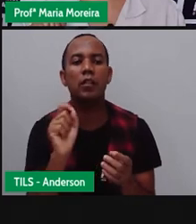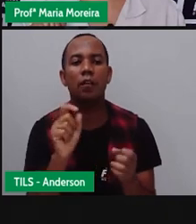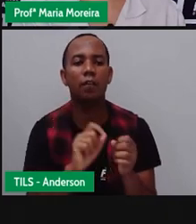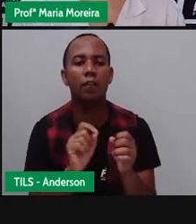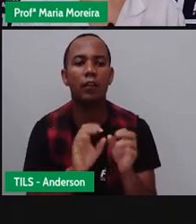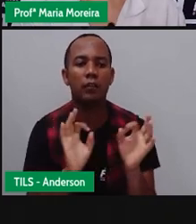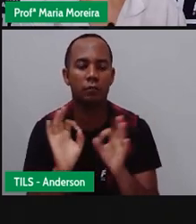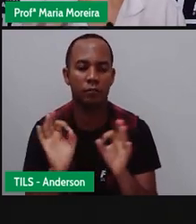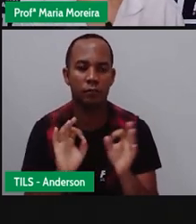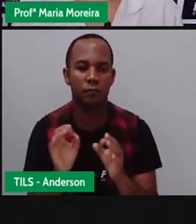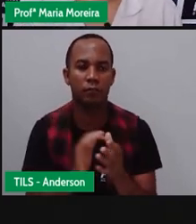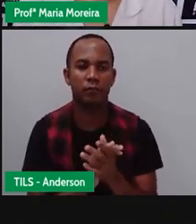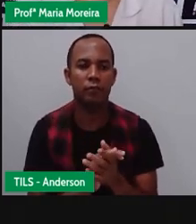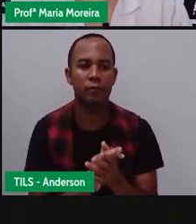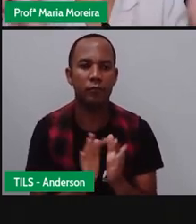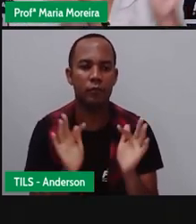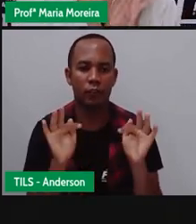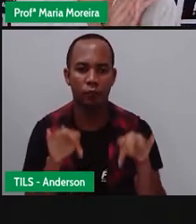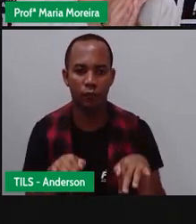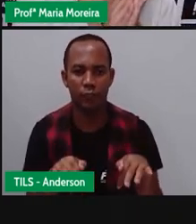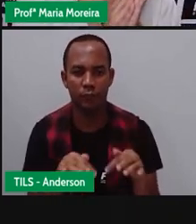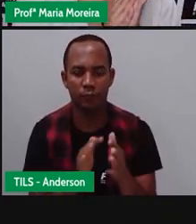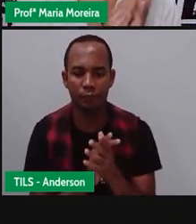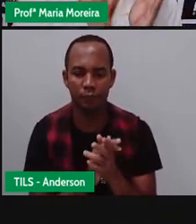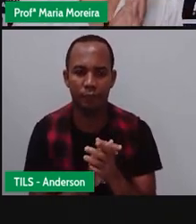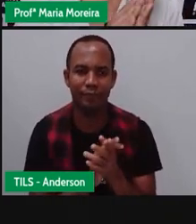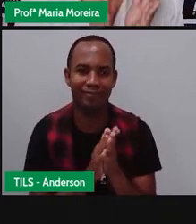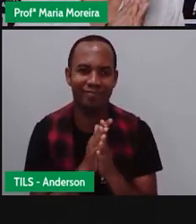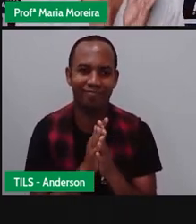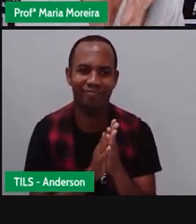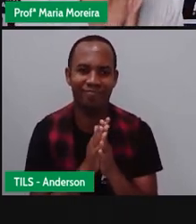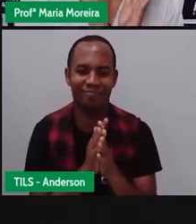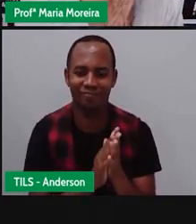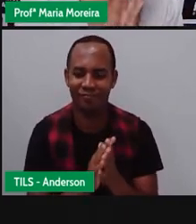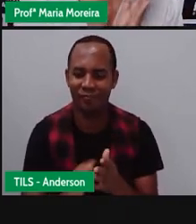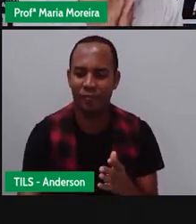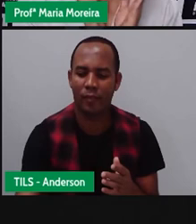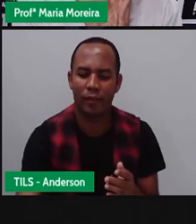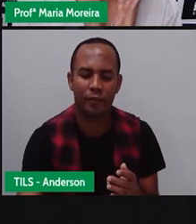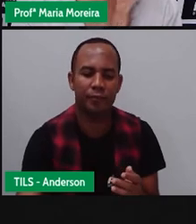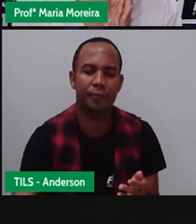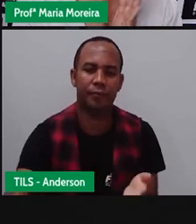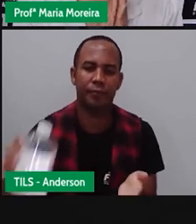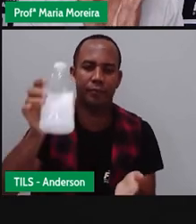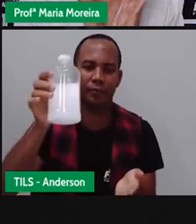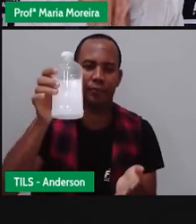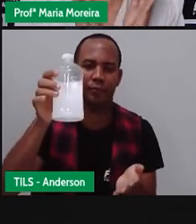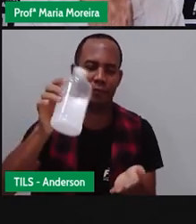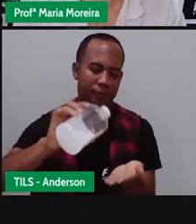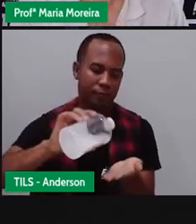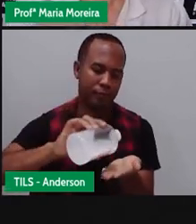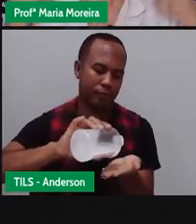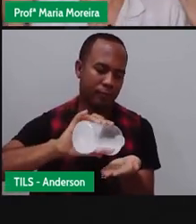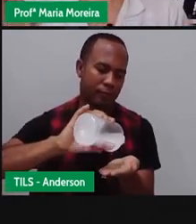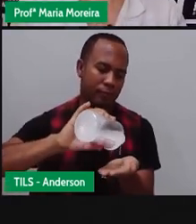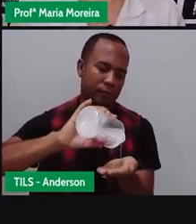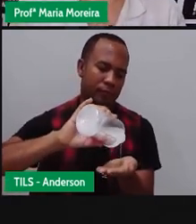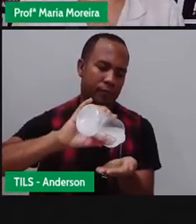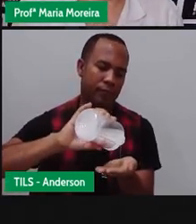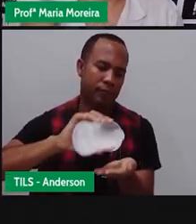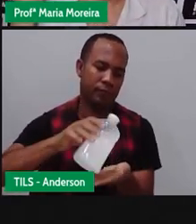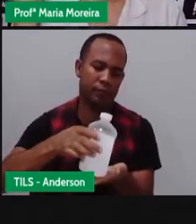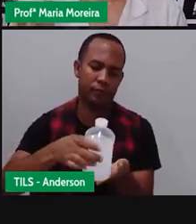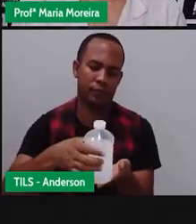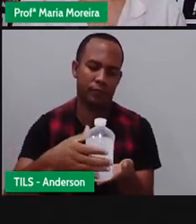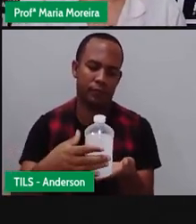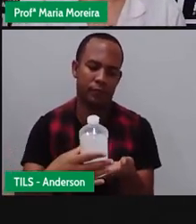direitinho, tá? E por hoje, né? Lavar uma mão, lavar outra, lavar uma mão. Lavem